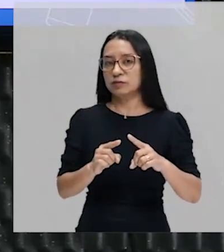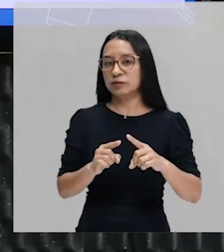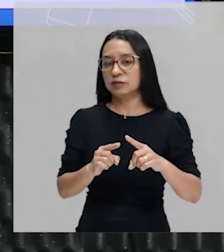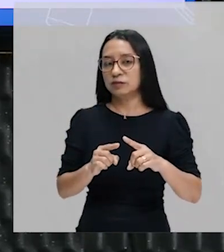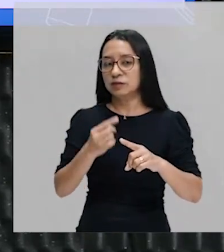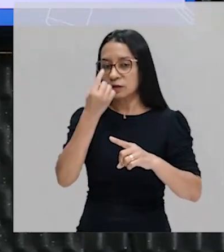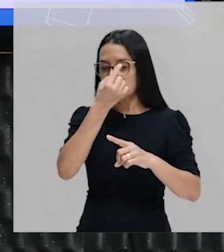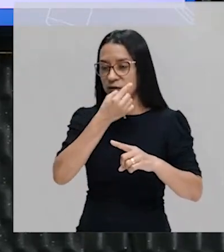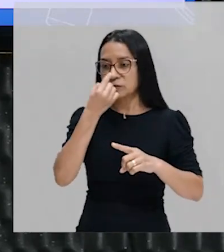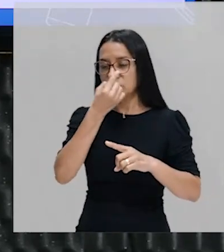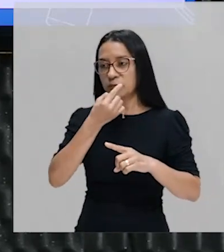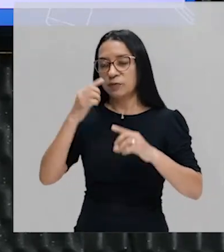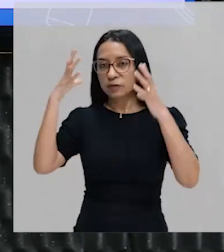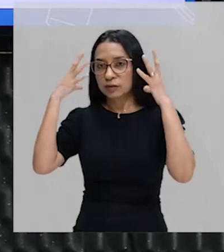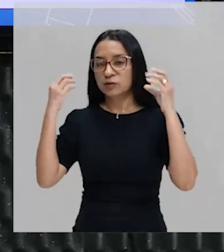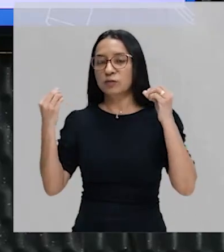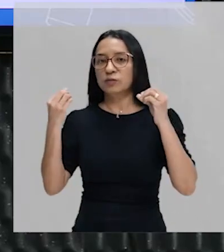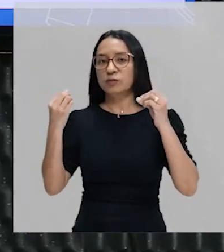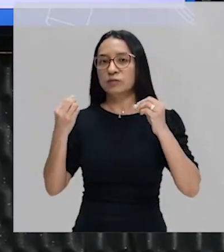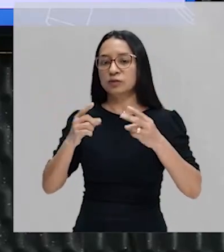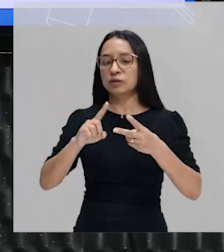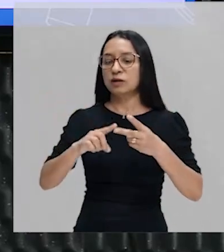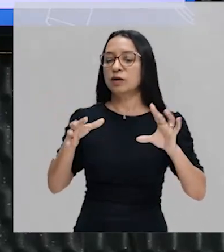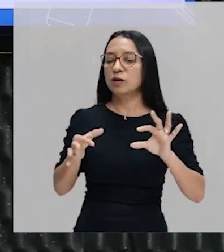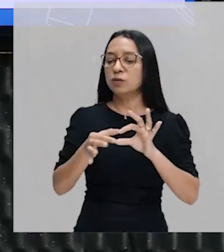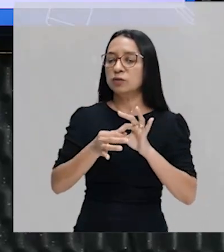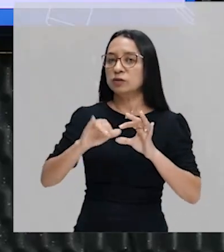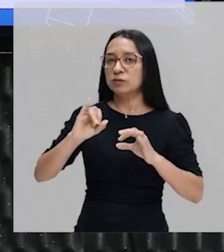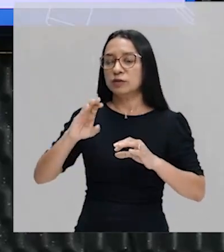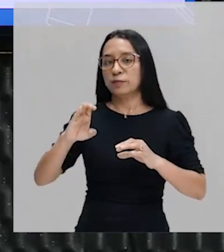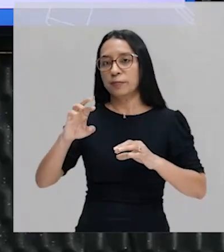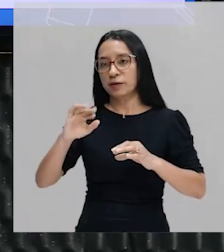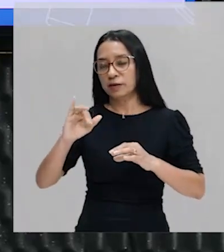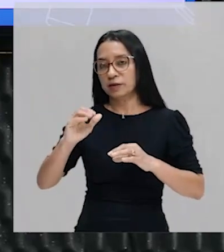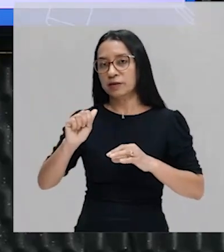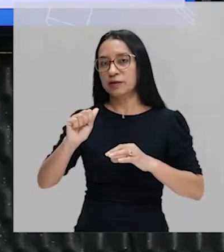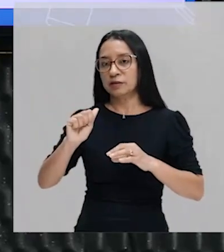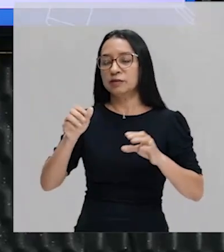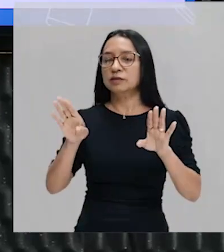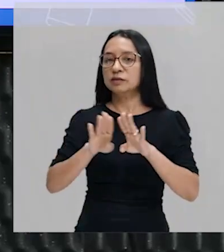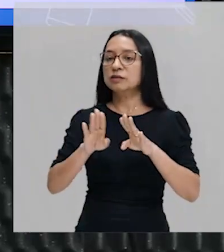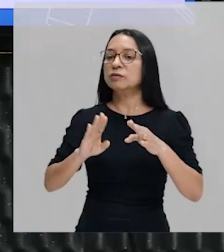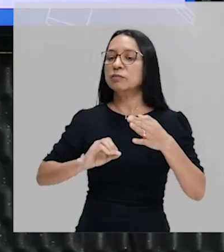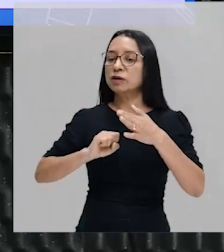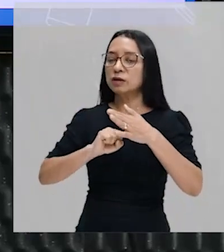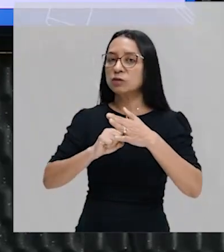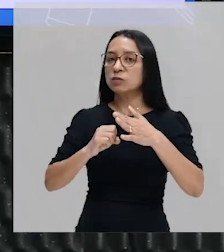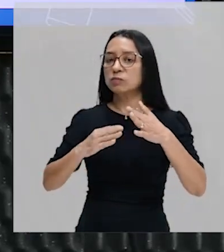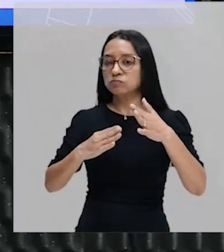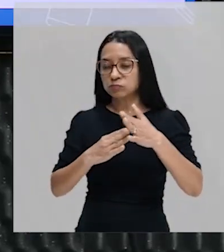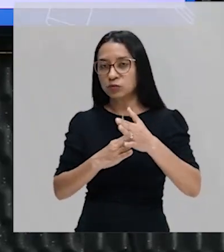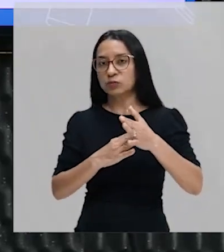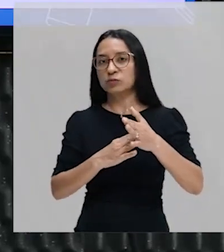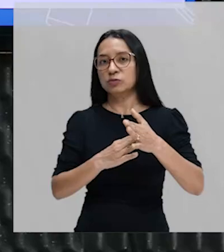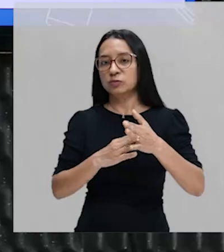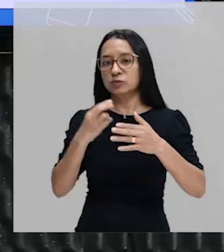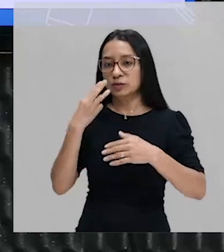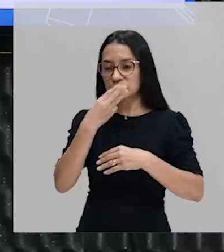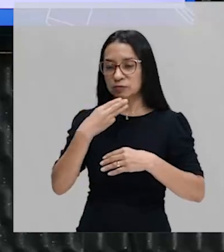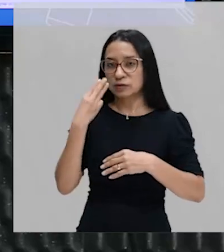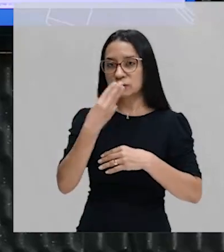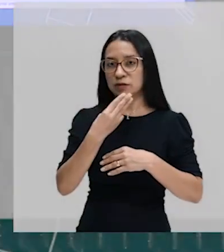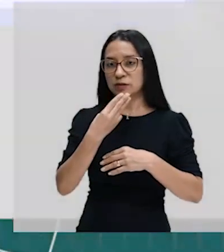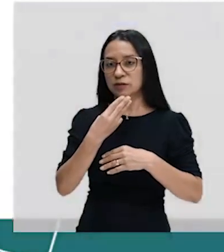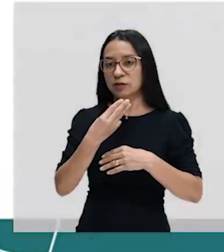Holanda, a União Ibérica e o embargo econômico açucareiro, o que vai acabar culminando nas invasões